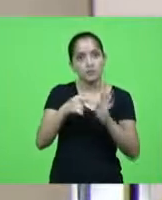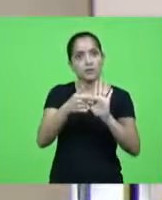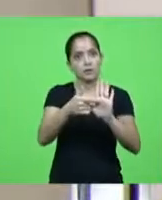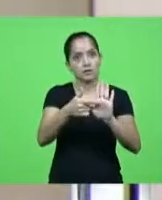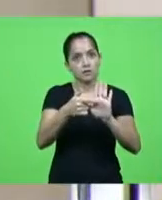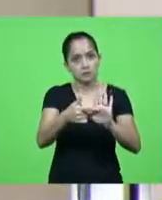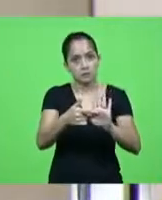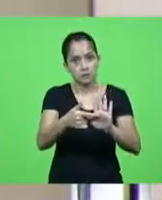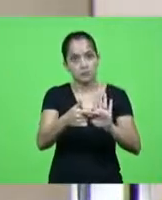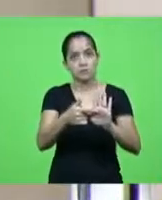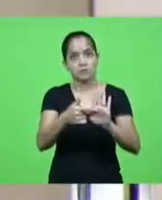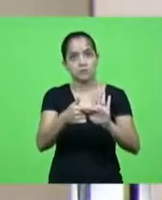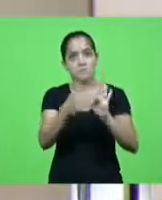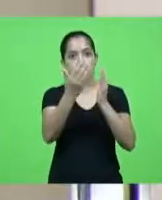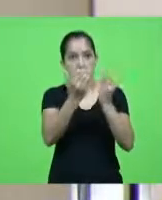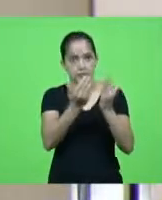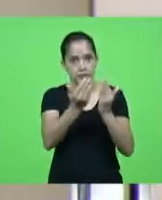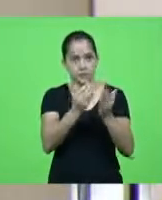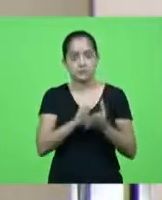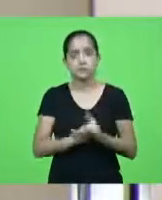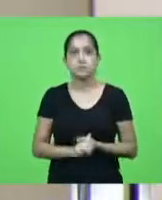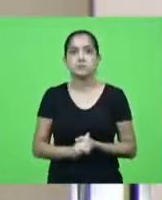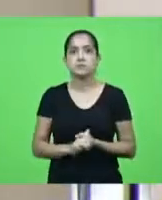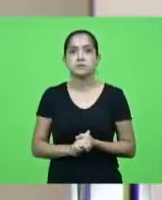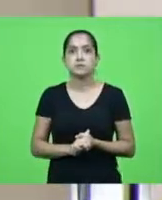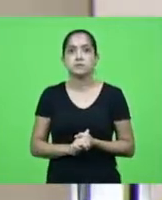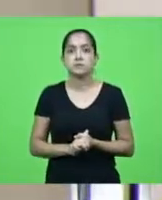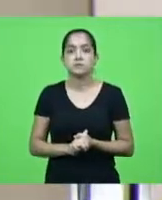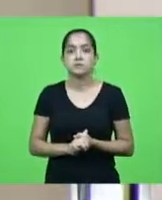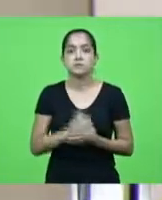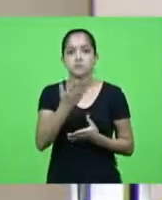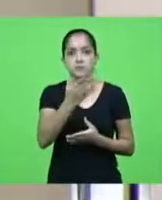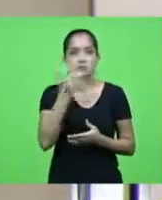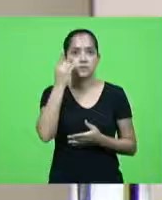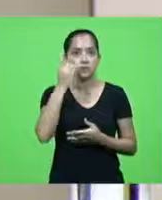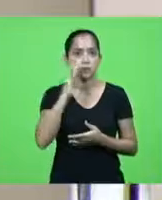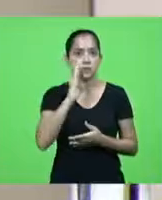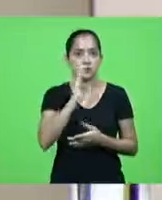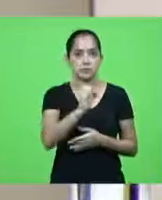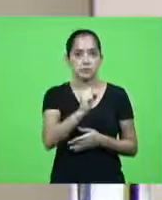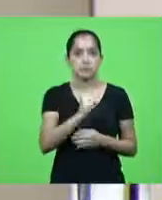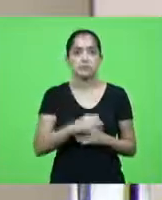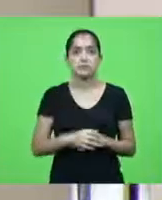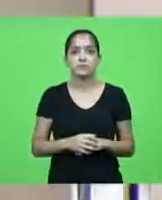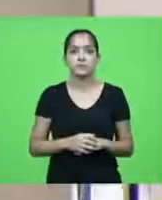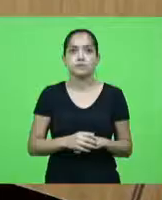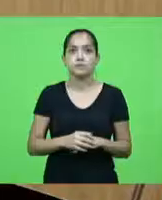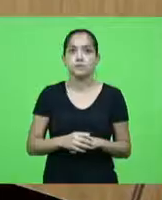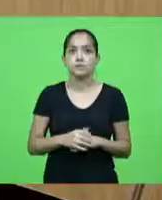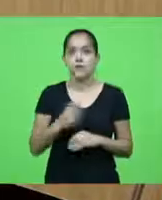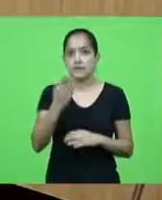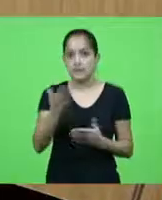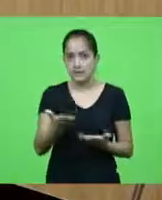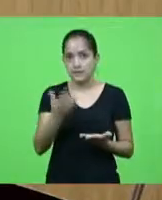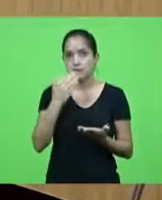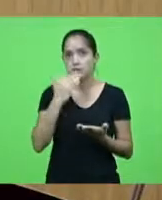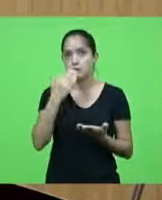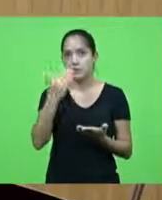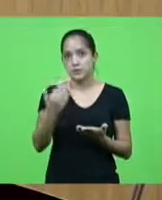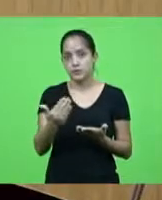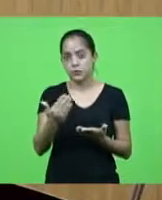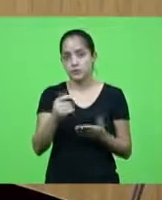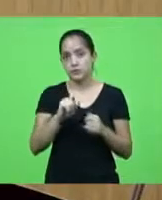novamente para visualização, em discussão. Presidente. Com a palavra do deputado Bruno Souza. Esse é um pedido que faço,